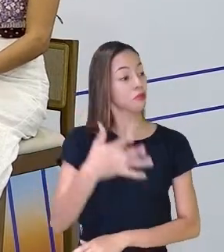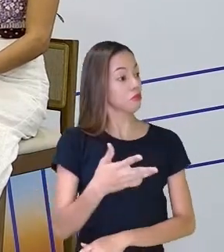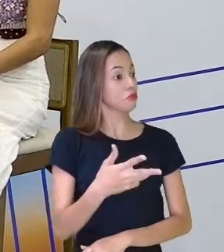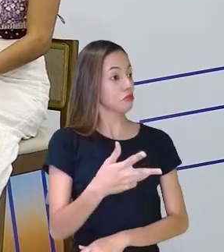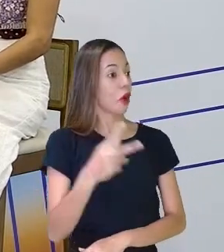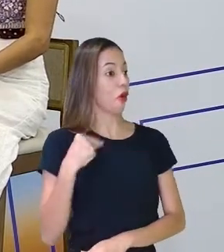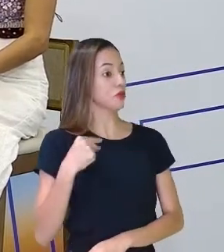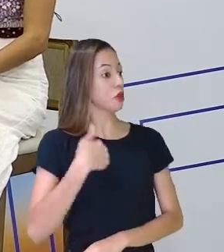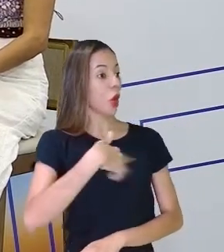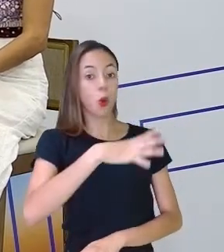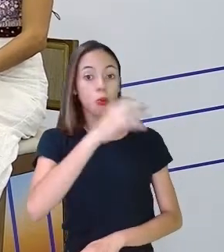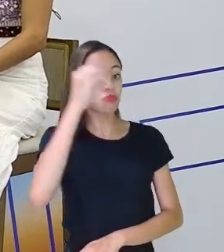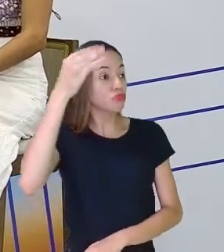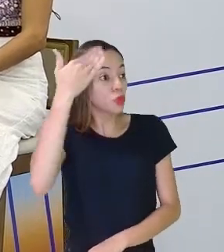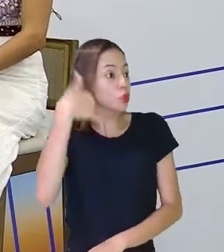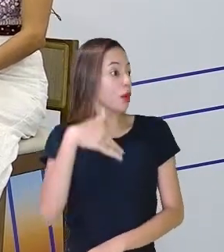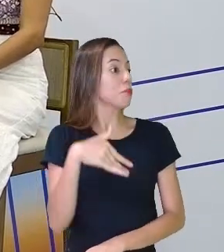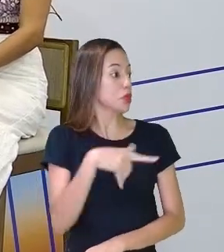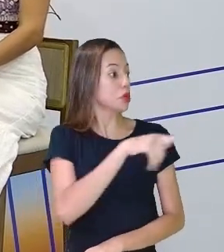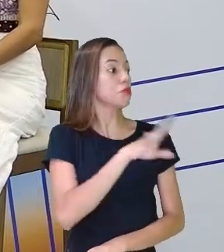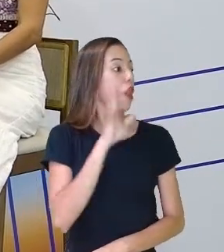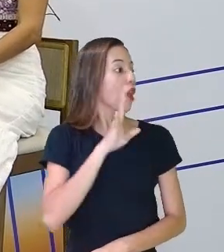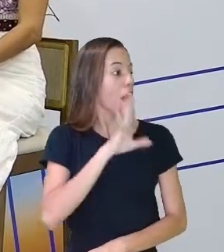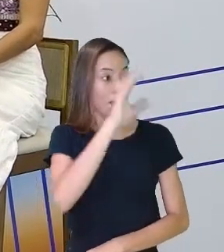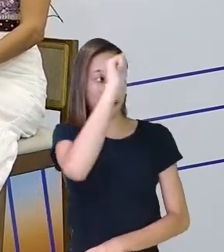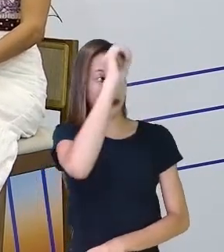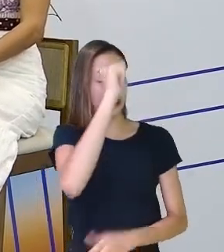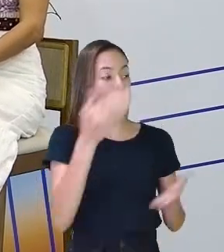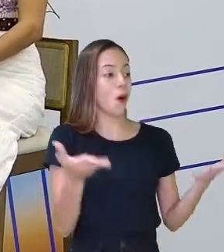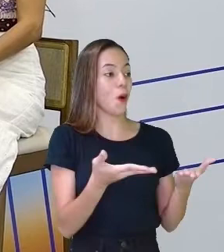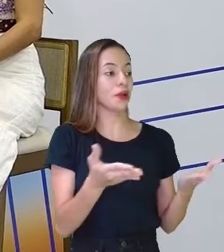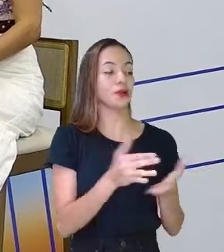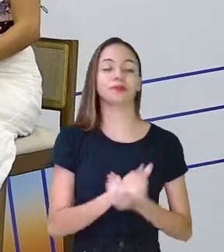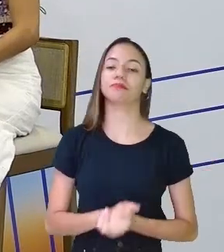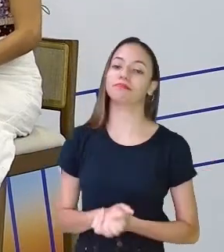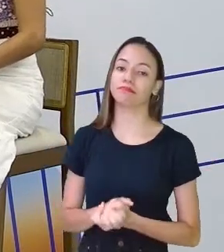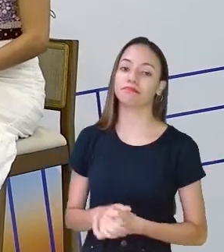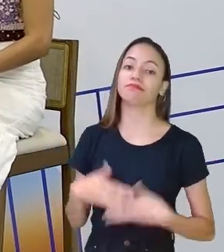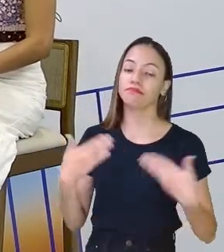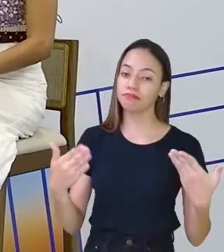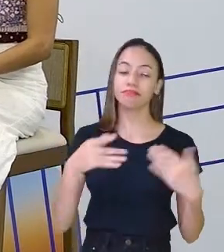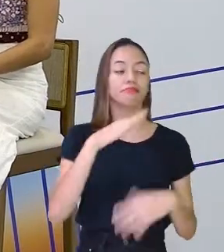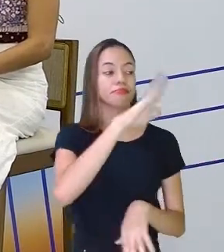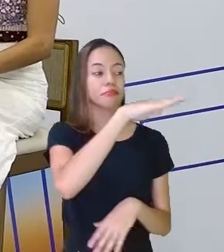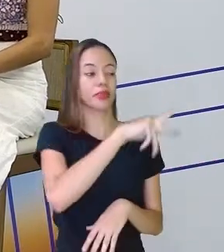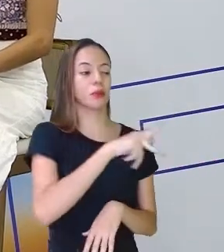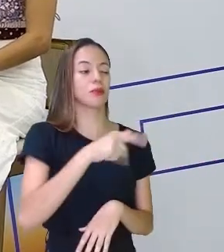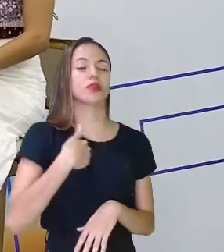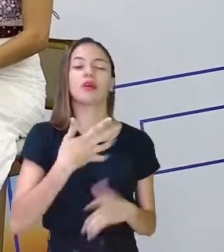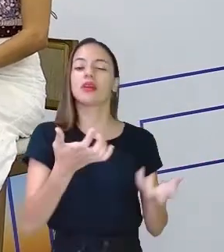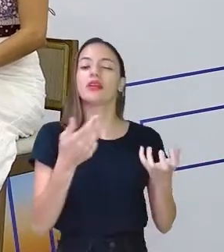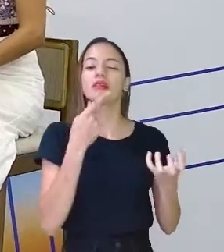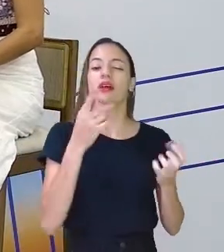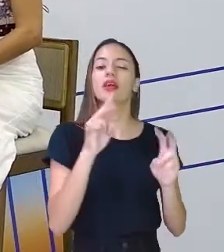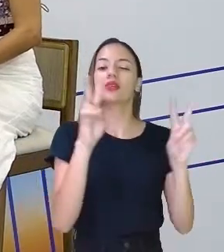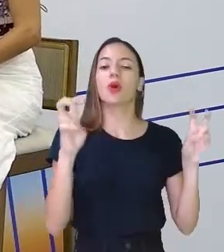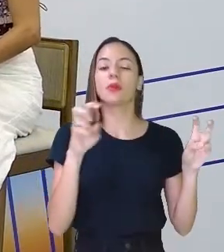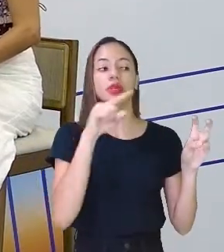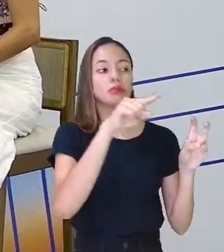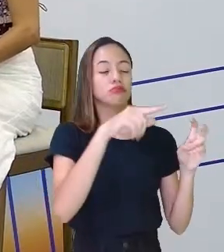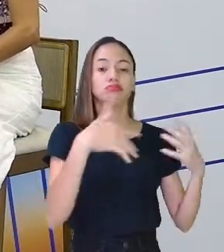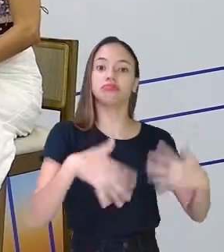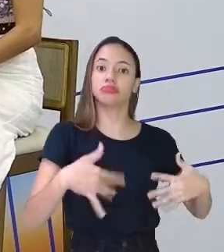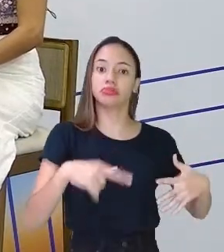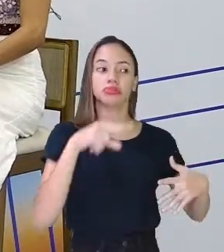gente está aprendendo aí, muita coisa legal. Professor, eu queria falar um pouquinho sobre esse reconhecimento que o senhor